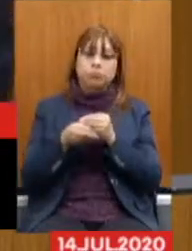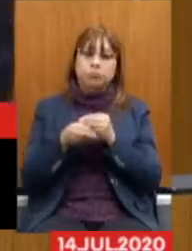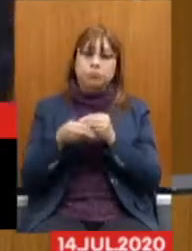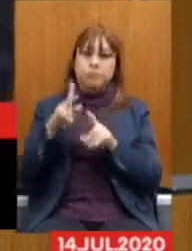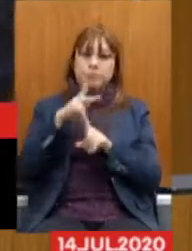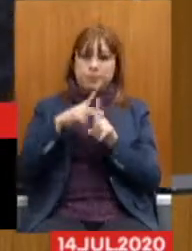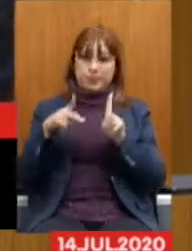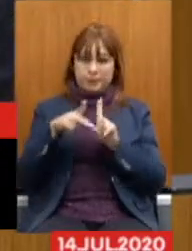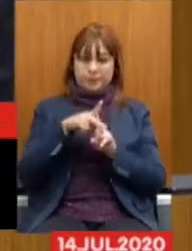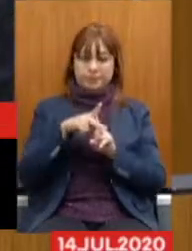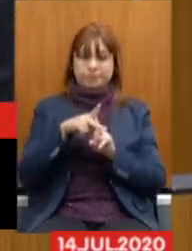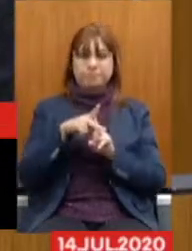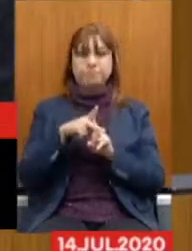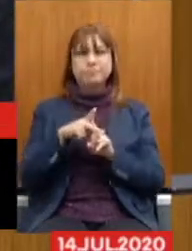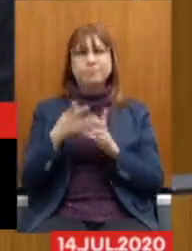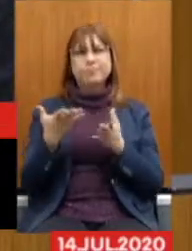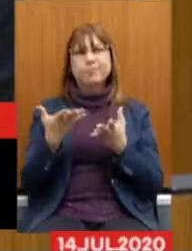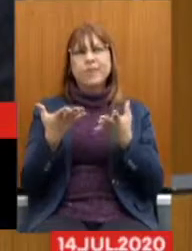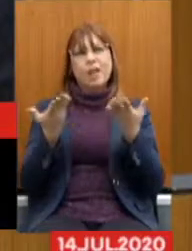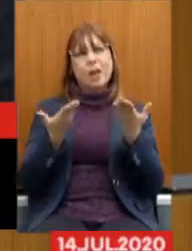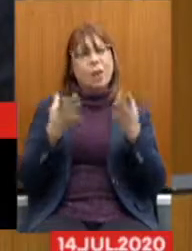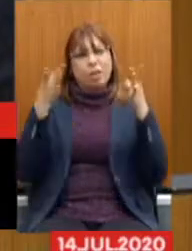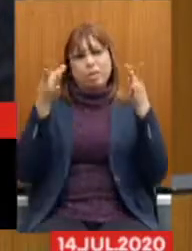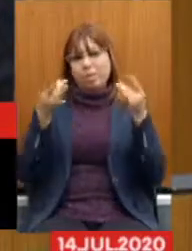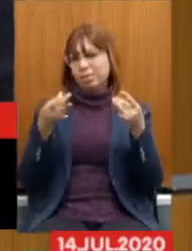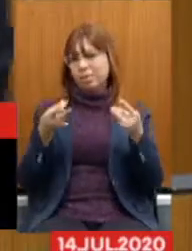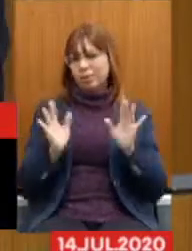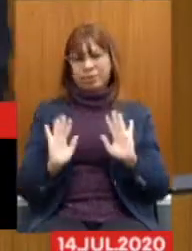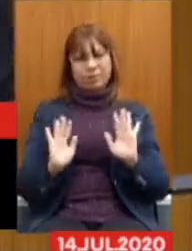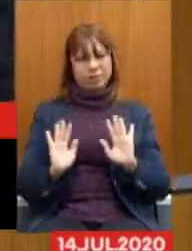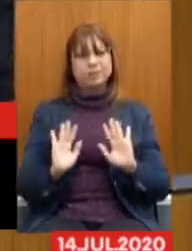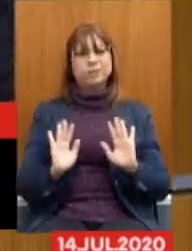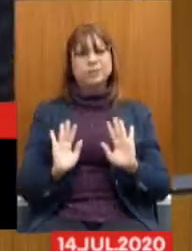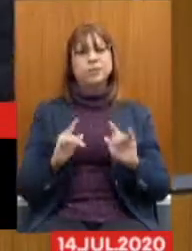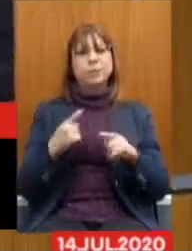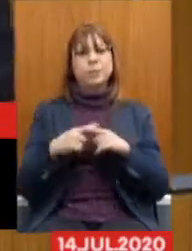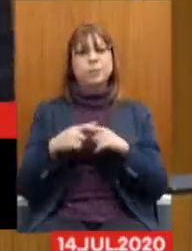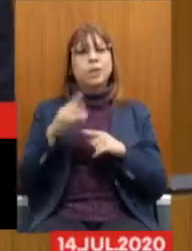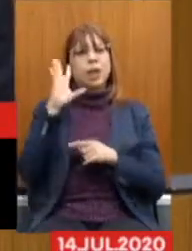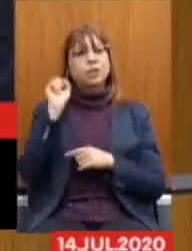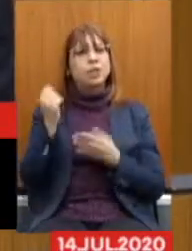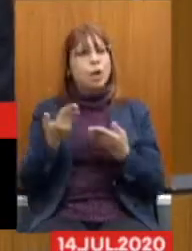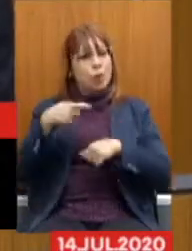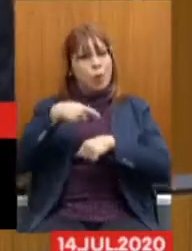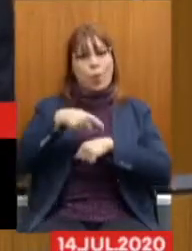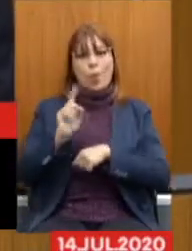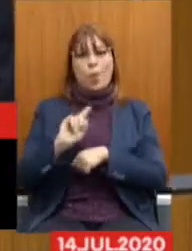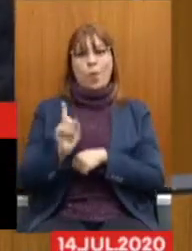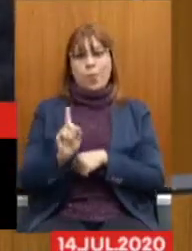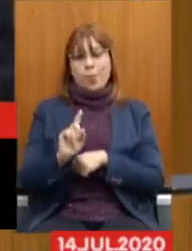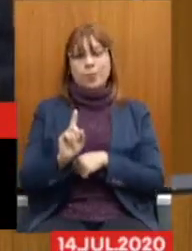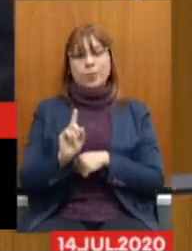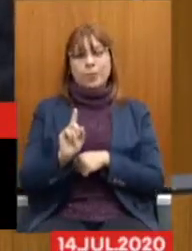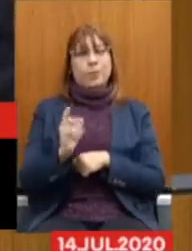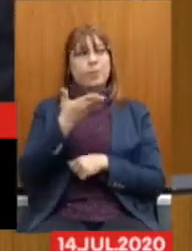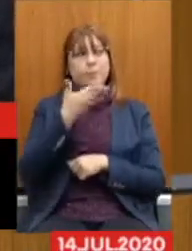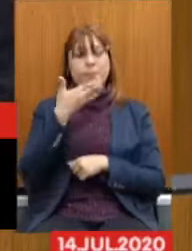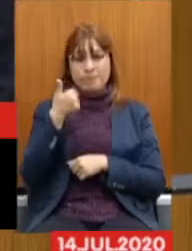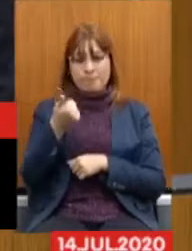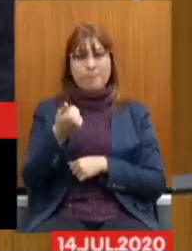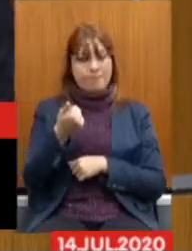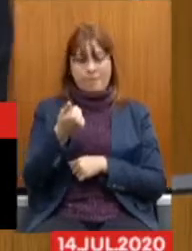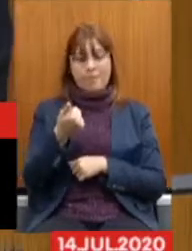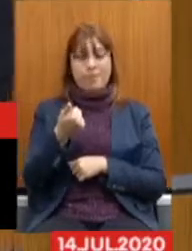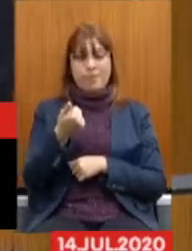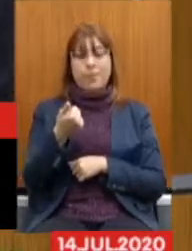entrar em detalhes, porque acreditamos que não seja o momento mais oportuno para fazê-lo,